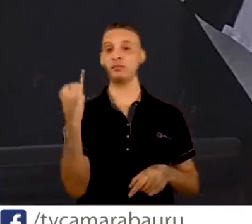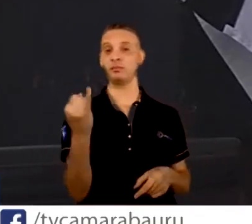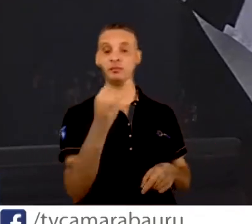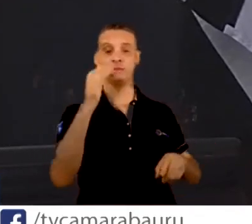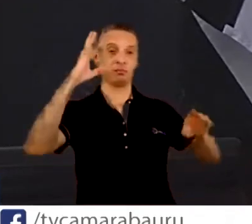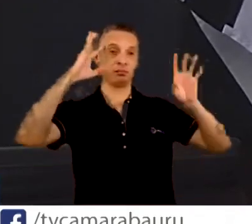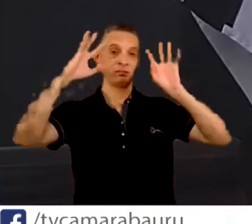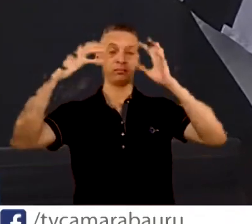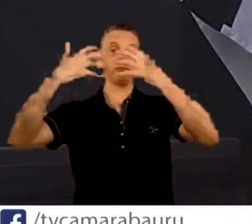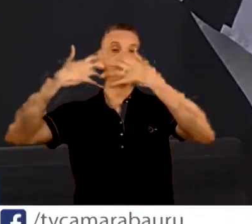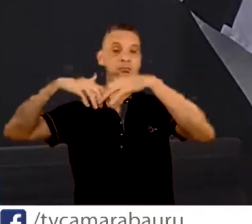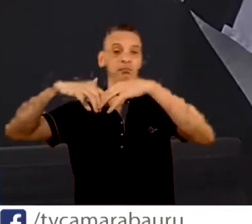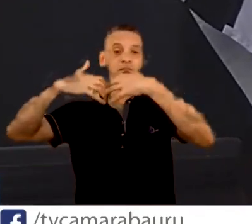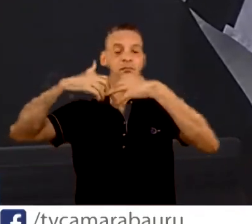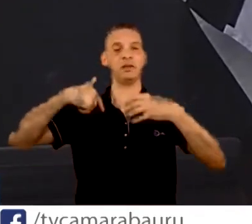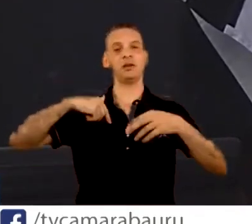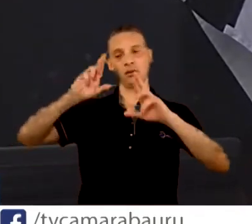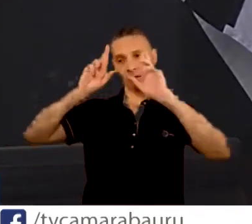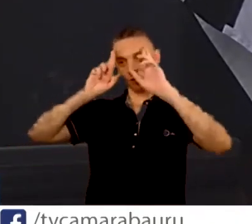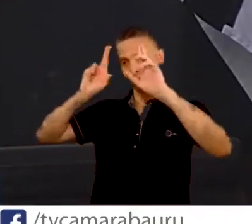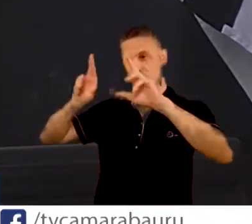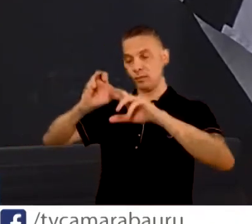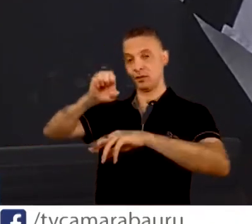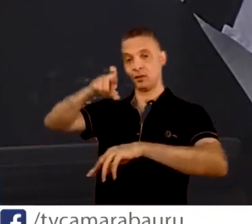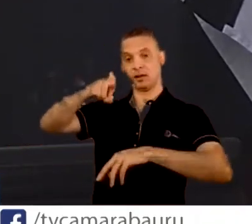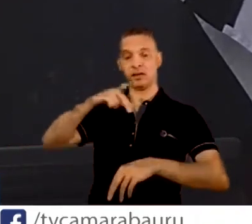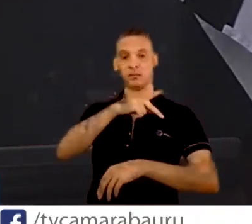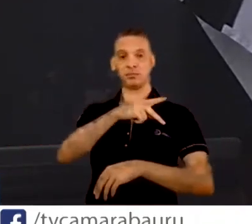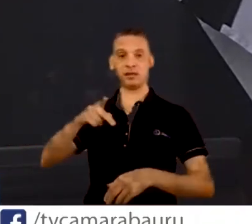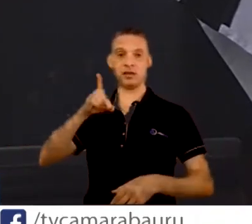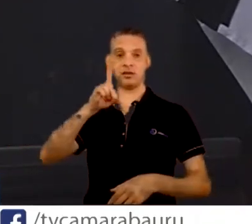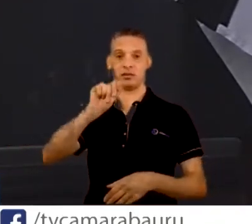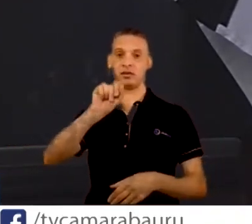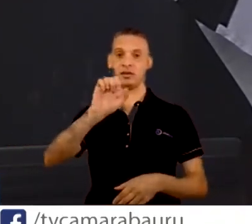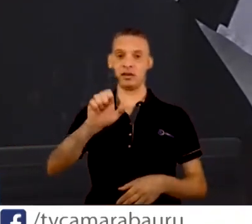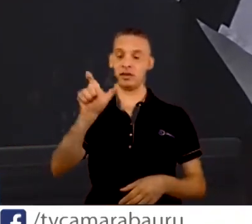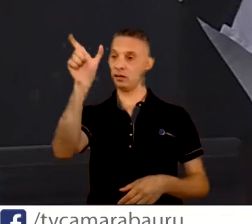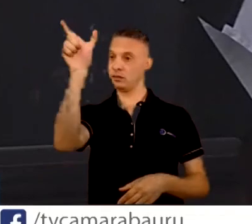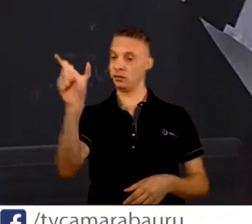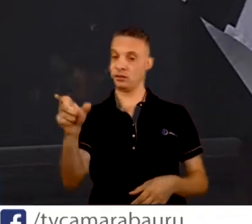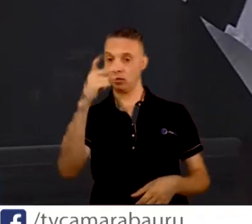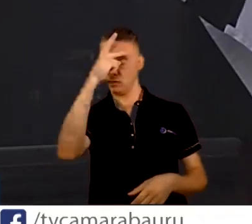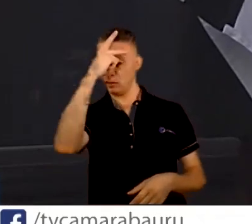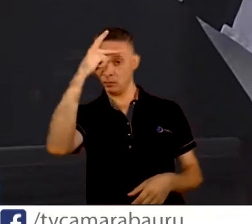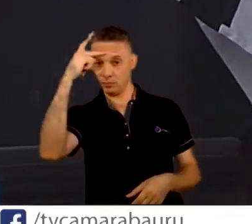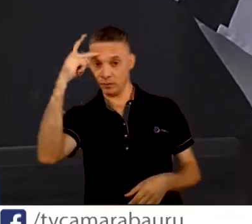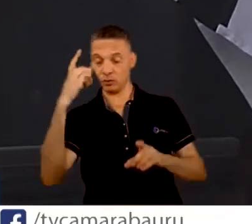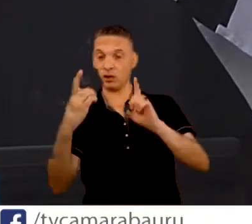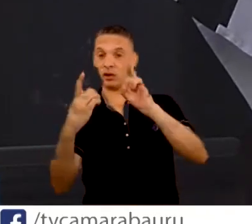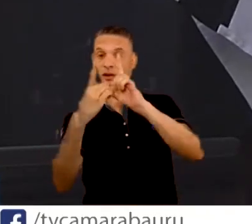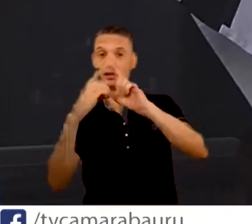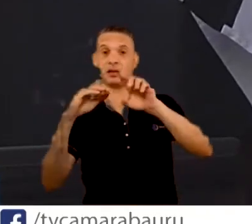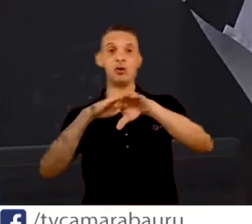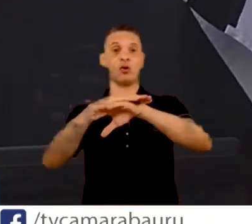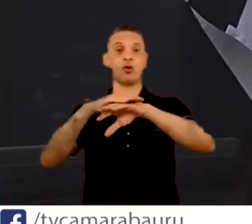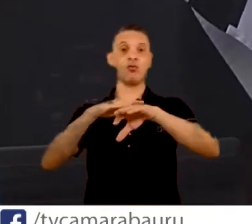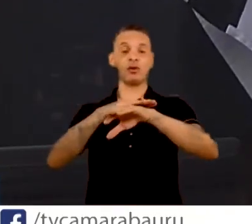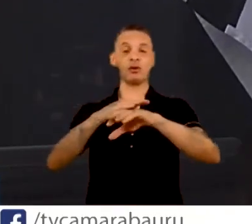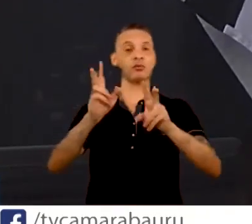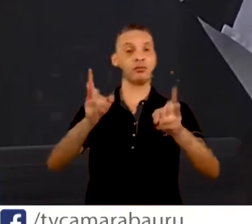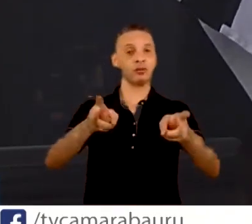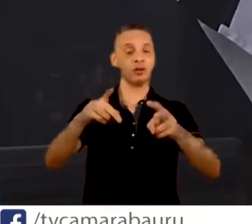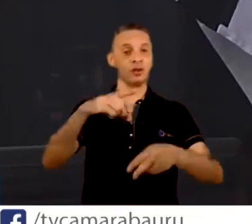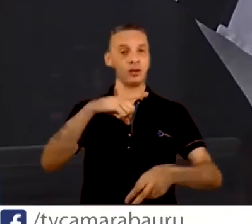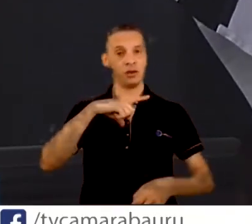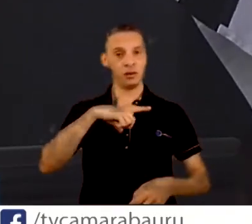Todo o meu respeito ao ex-presidente do DAE, uma pessoa que sempre nos atendeu bem, todas as vezes que nós o procuramos, fomos super bem